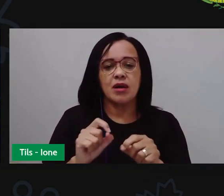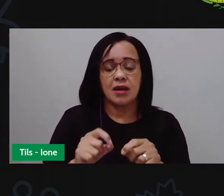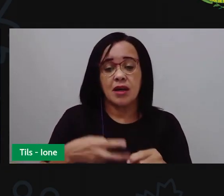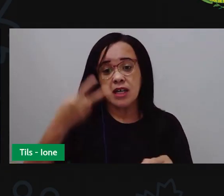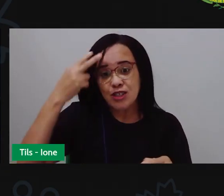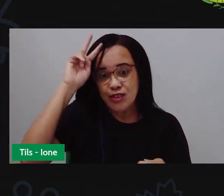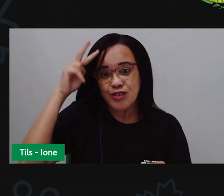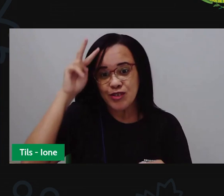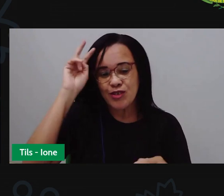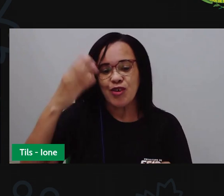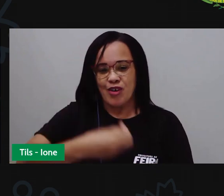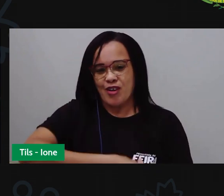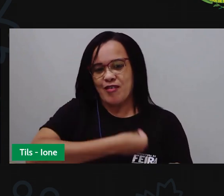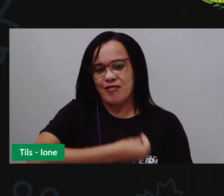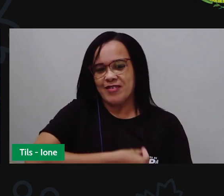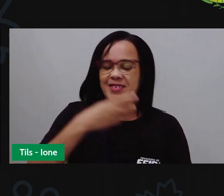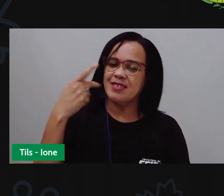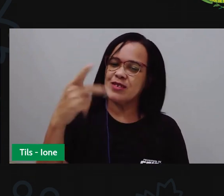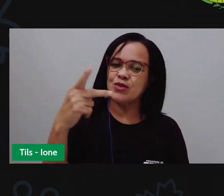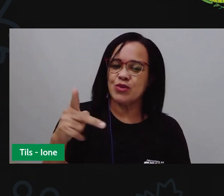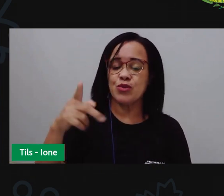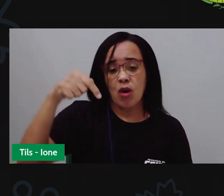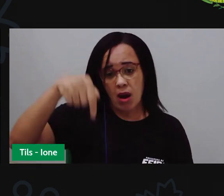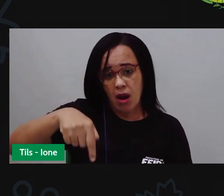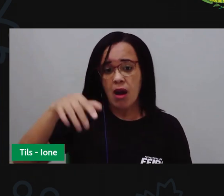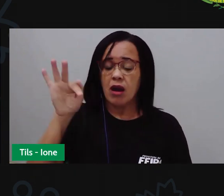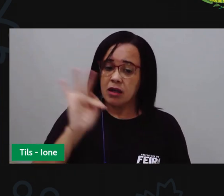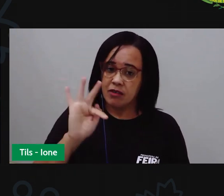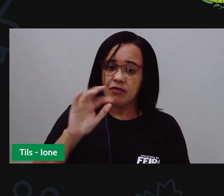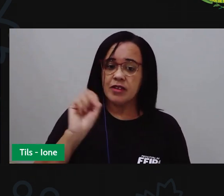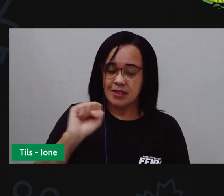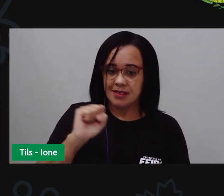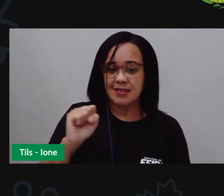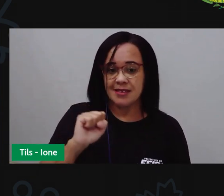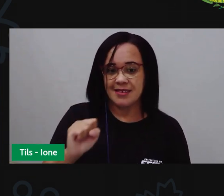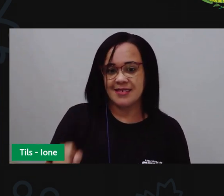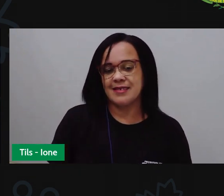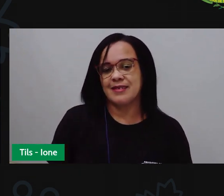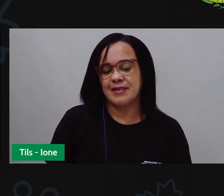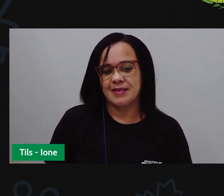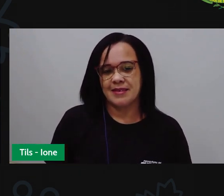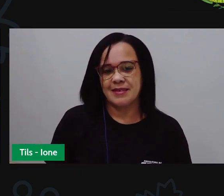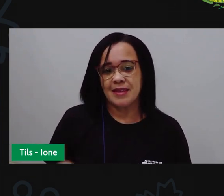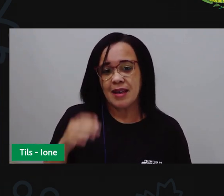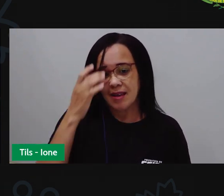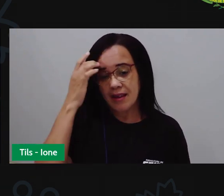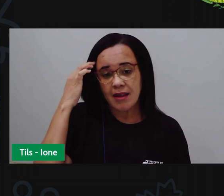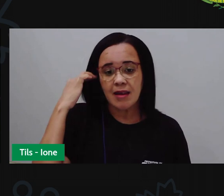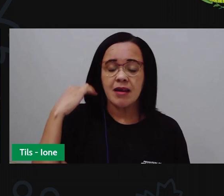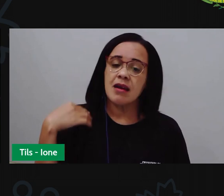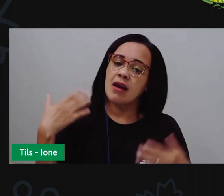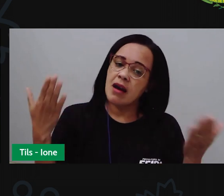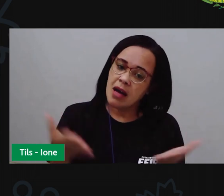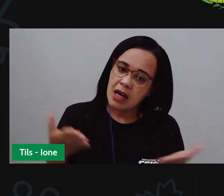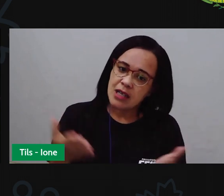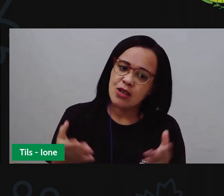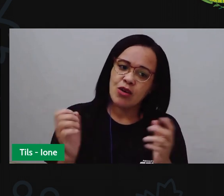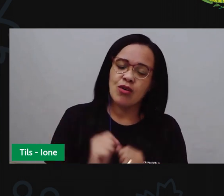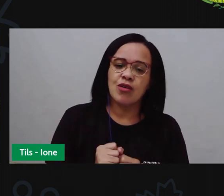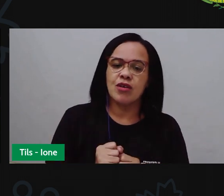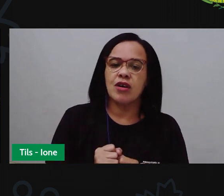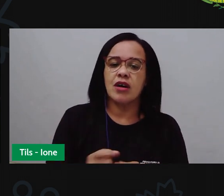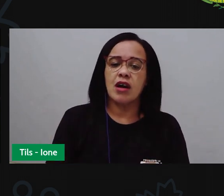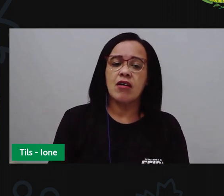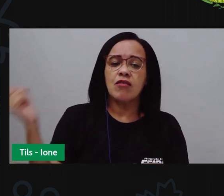sua história em Feira de Santana. Agora, criançada, vamos retomar alguns aspectos que trabalhamos nessa